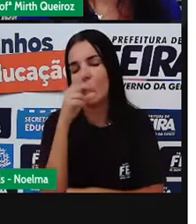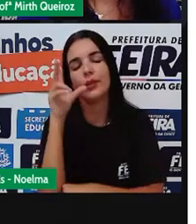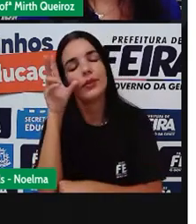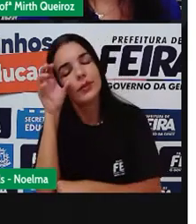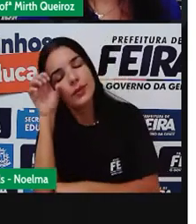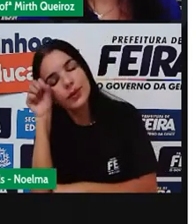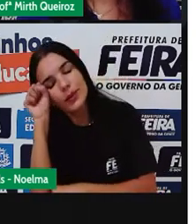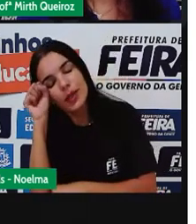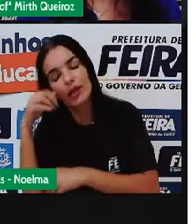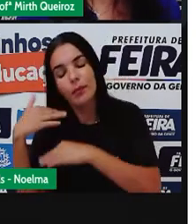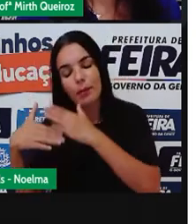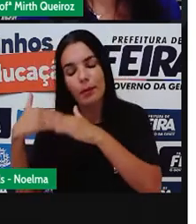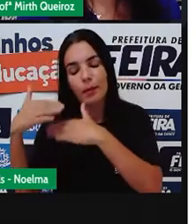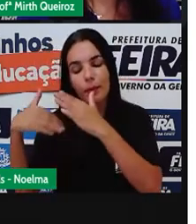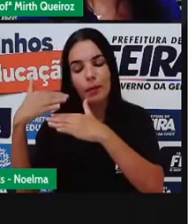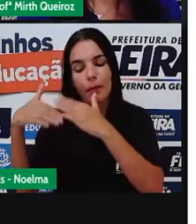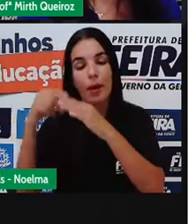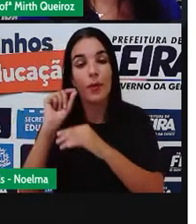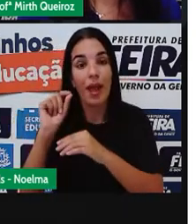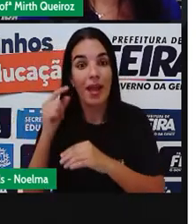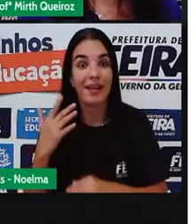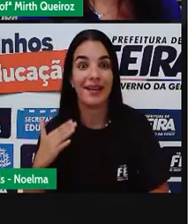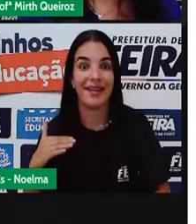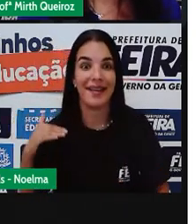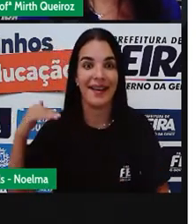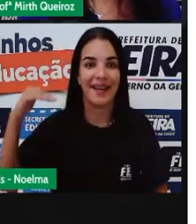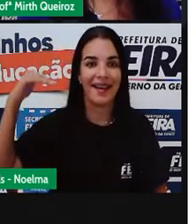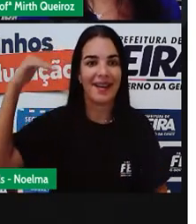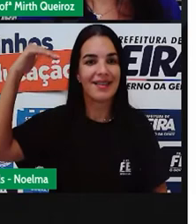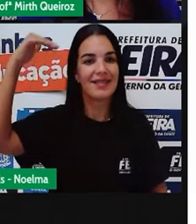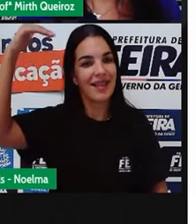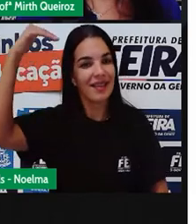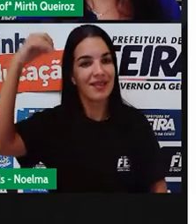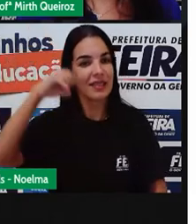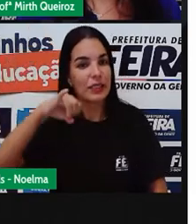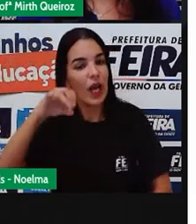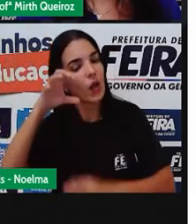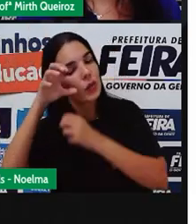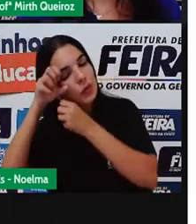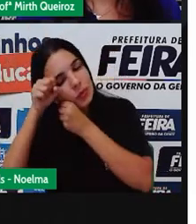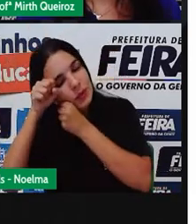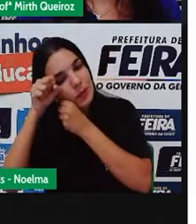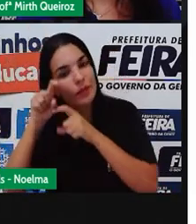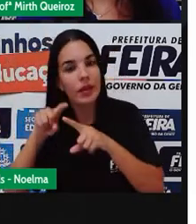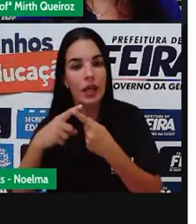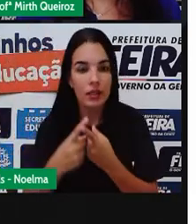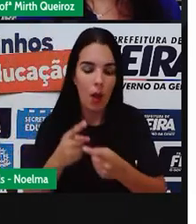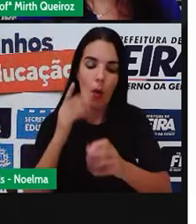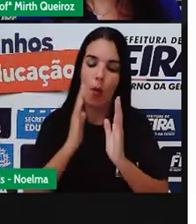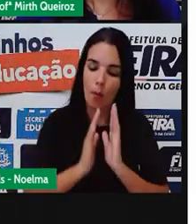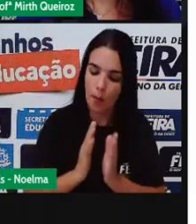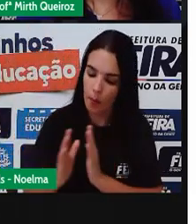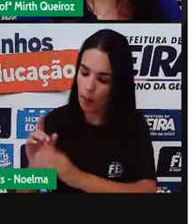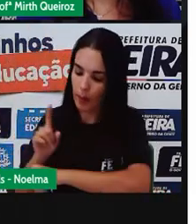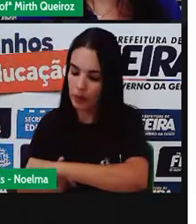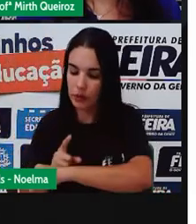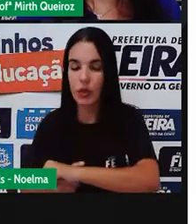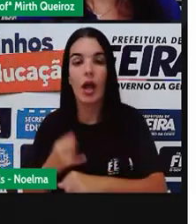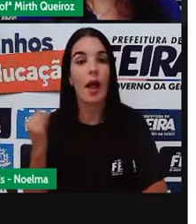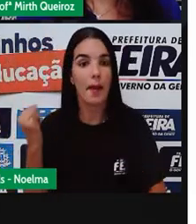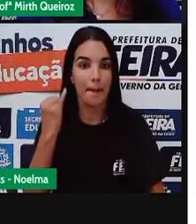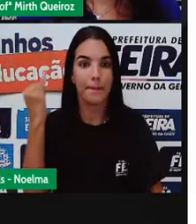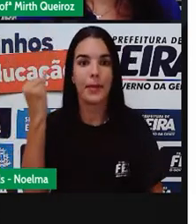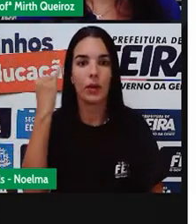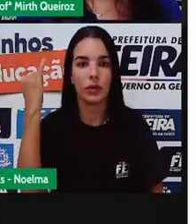dormindo que vocês estão crescendo. Vocês sabiam disso? Pois é, então esse período de sono é muito importante.